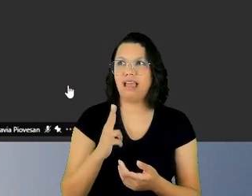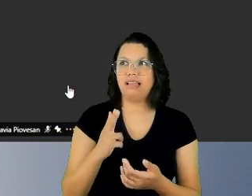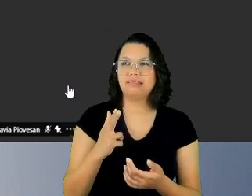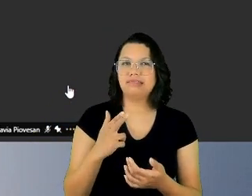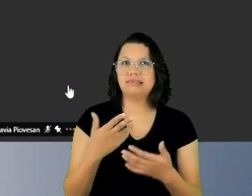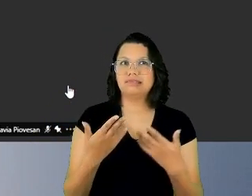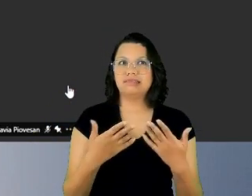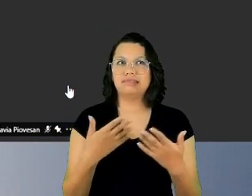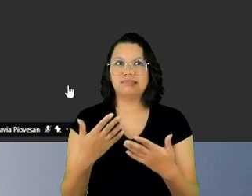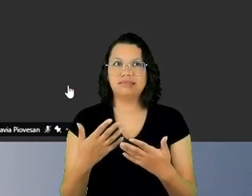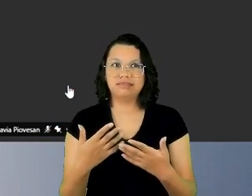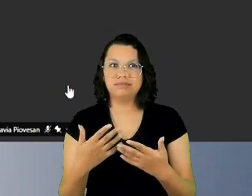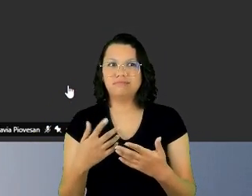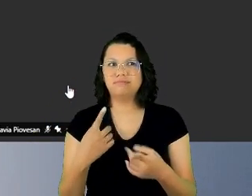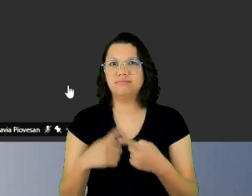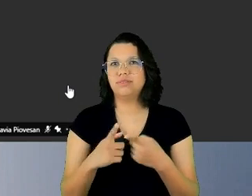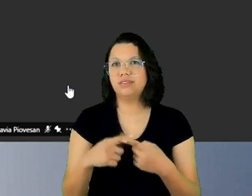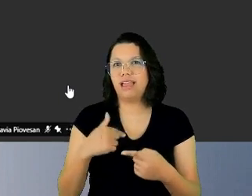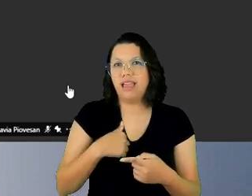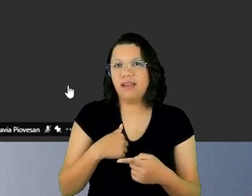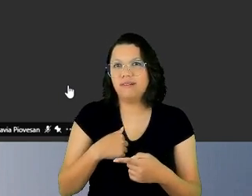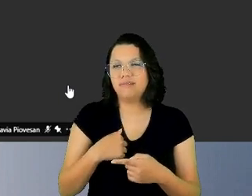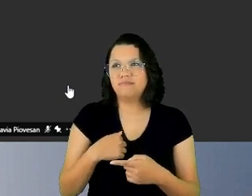de hoje pela manhã.